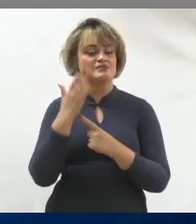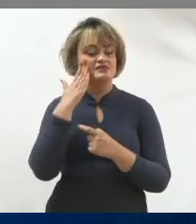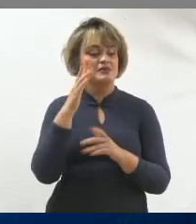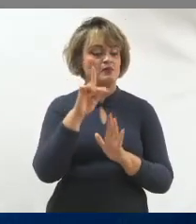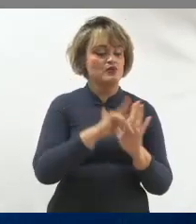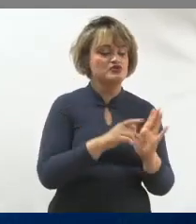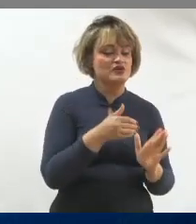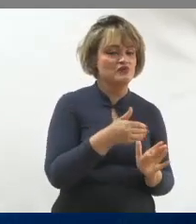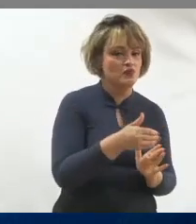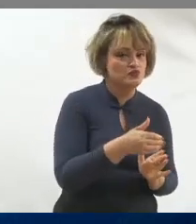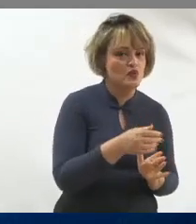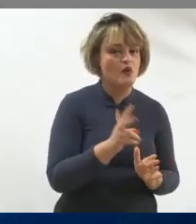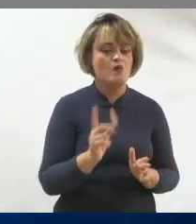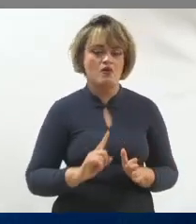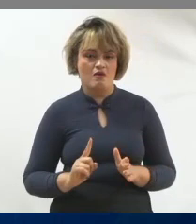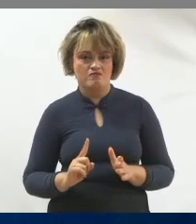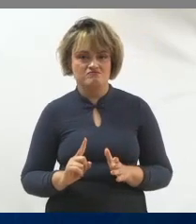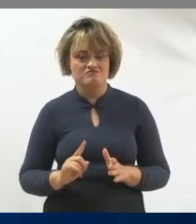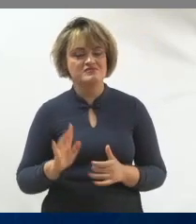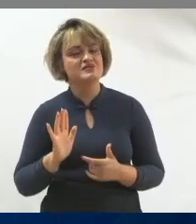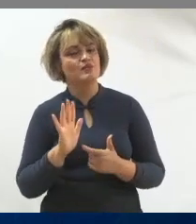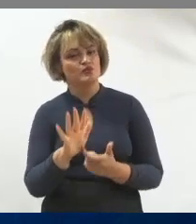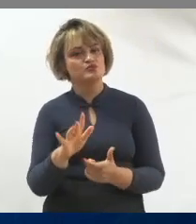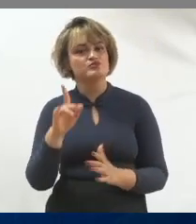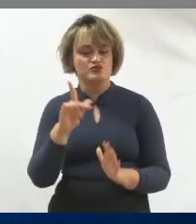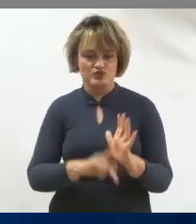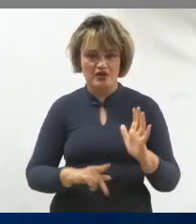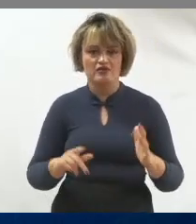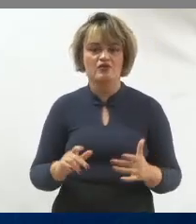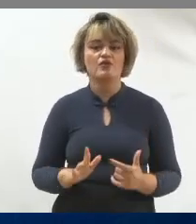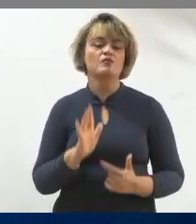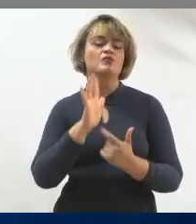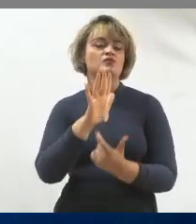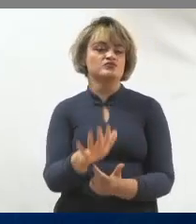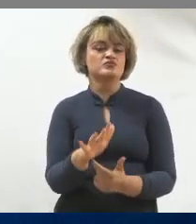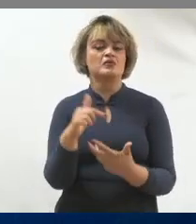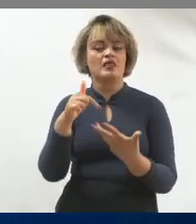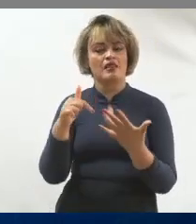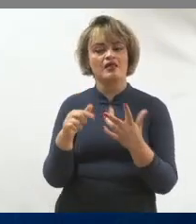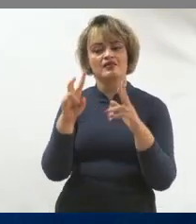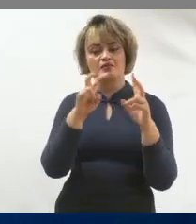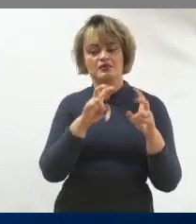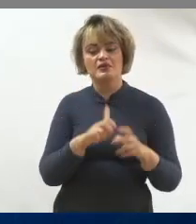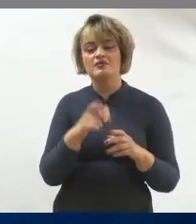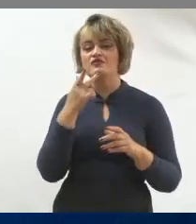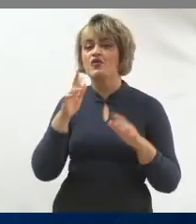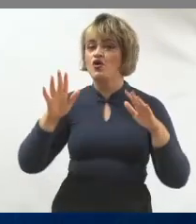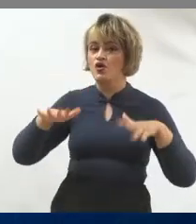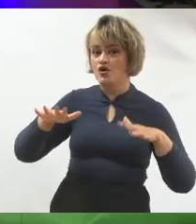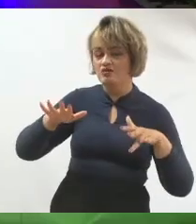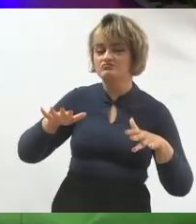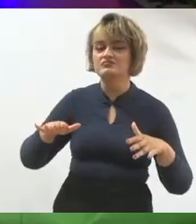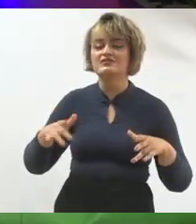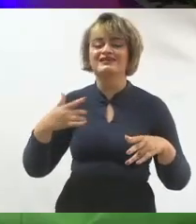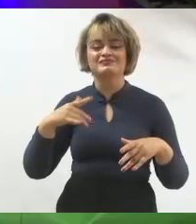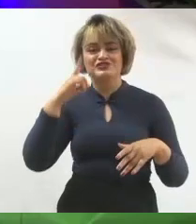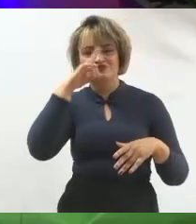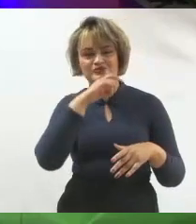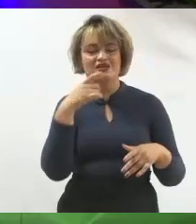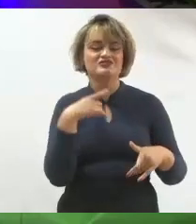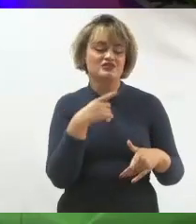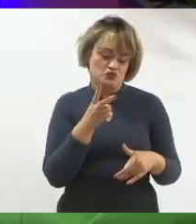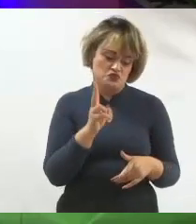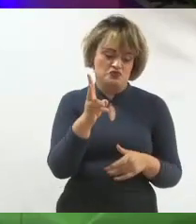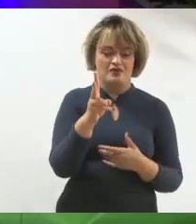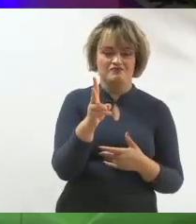adiante. Ou seja, você apresentou o seu projeto, você apresentou as suas pautas, e falou, olha, a gente está aqui com uma dificuldade de seguir,